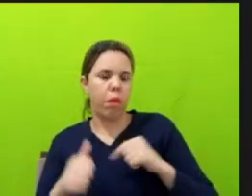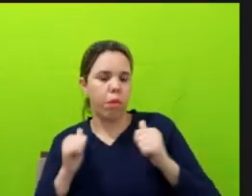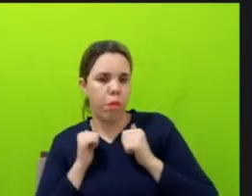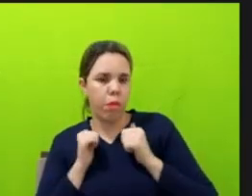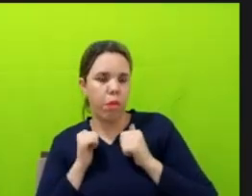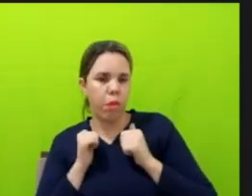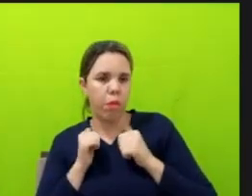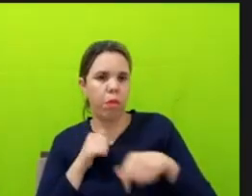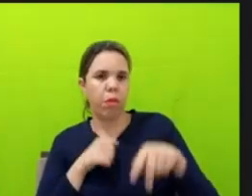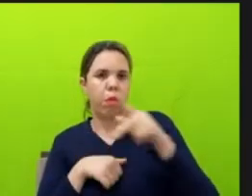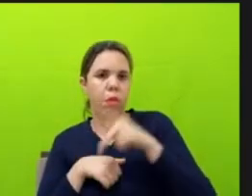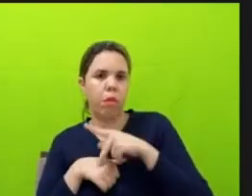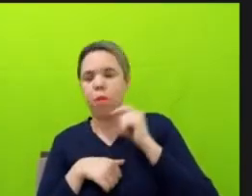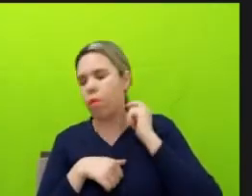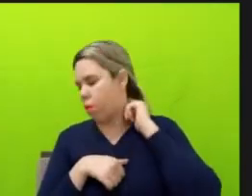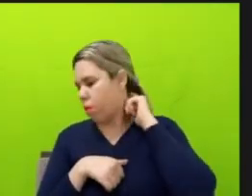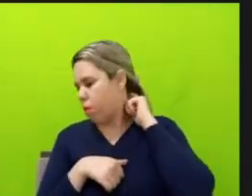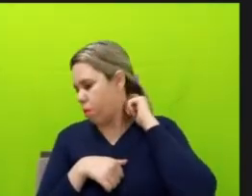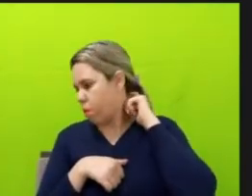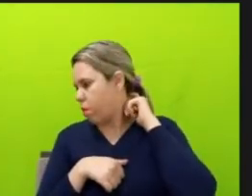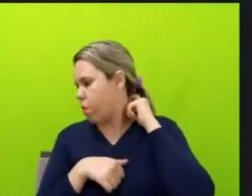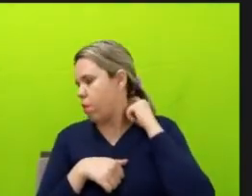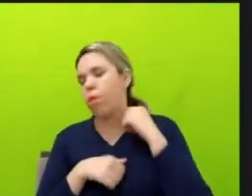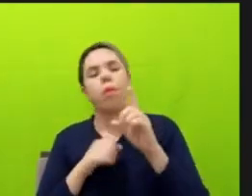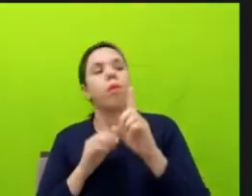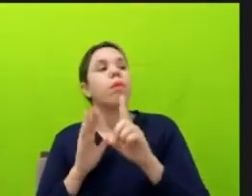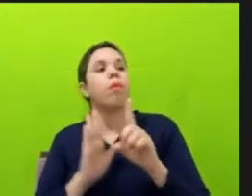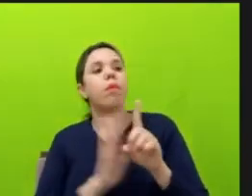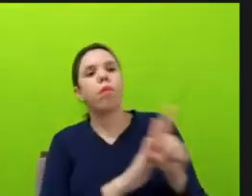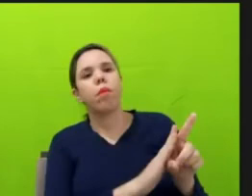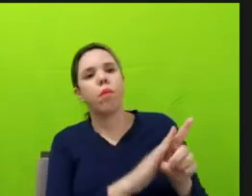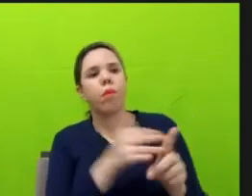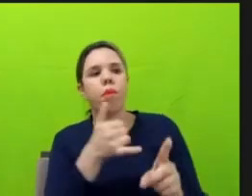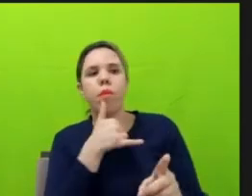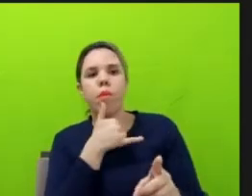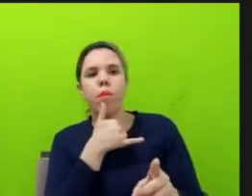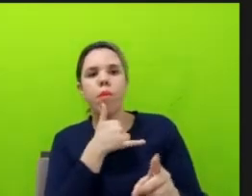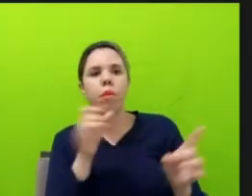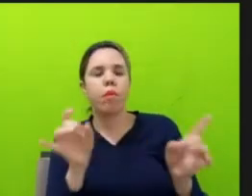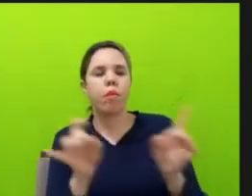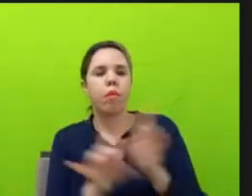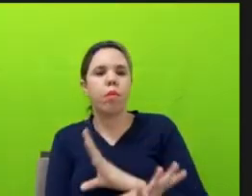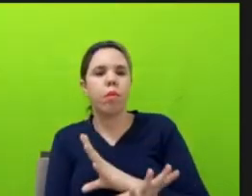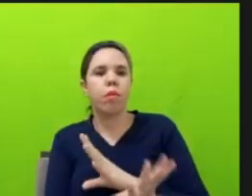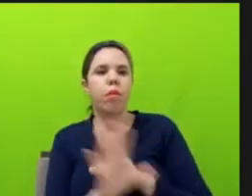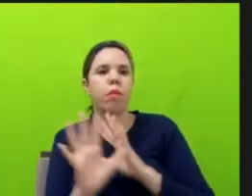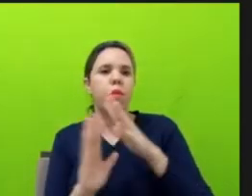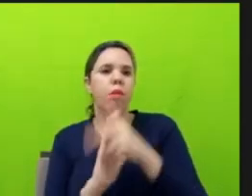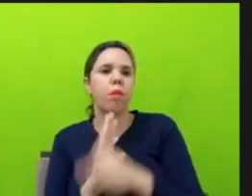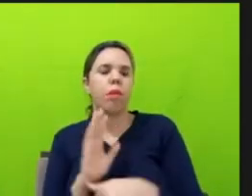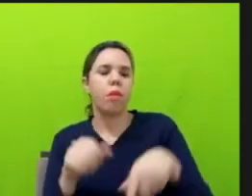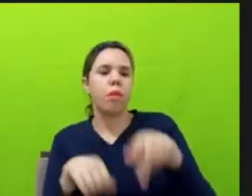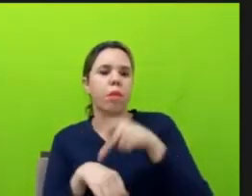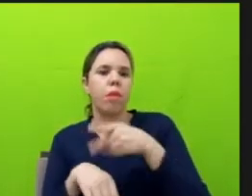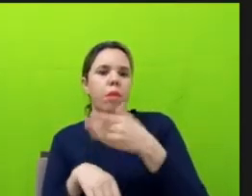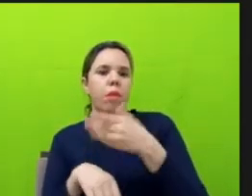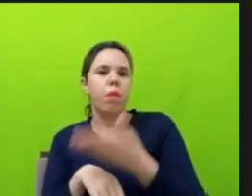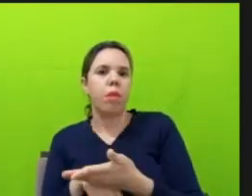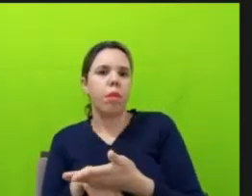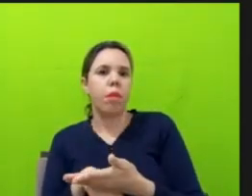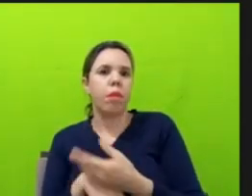comandado pela extrema-direita, ela, infelizmente, acabou com toda a área ambiental do país. Nós tivemos um ministro que